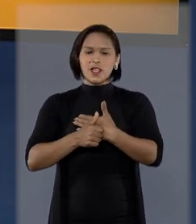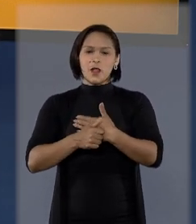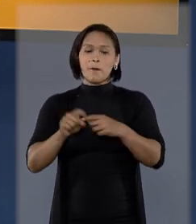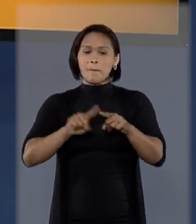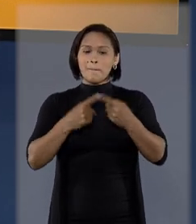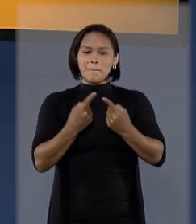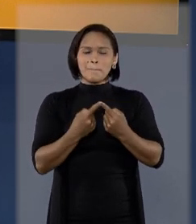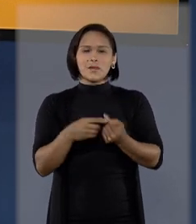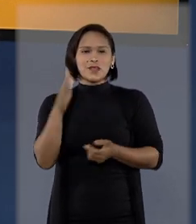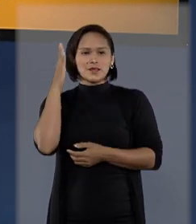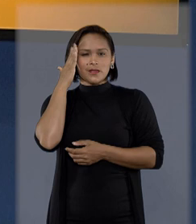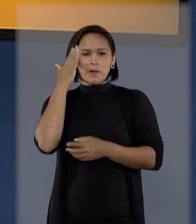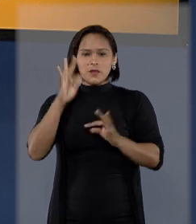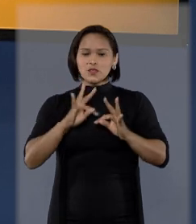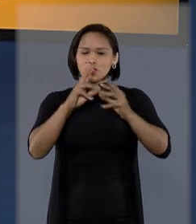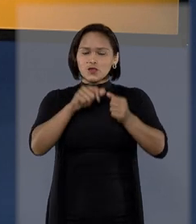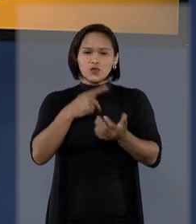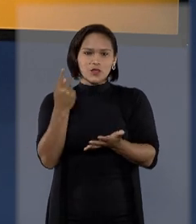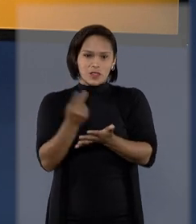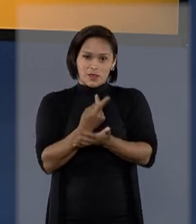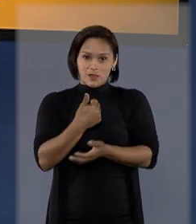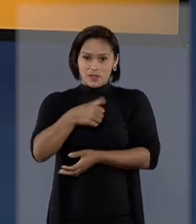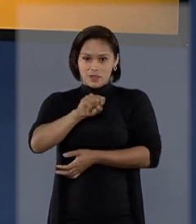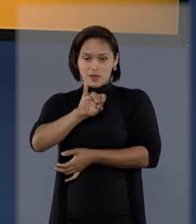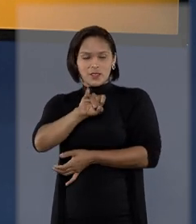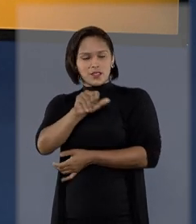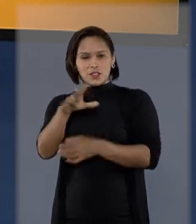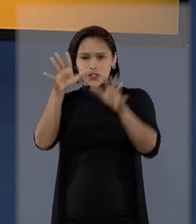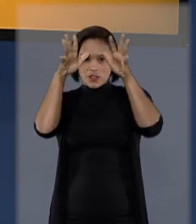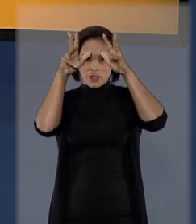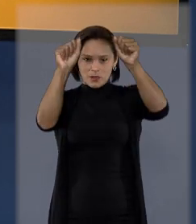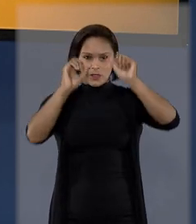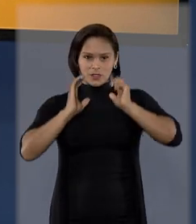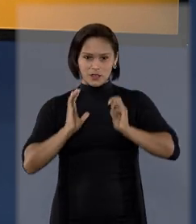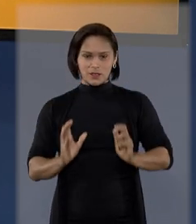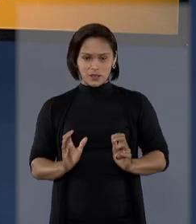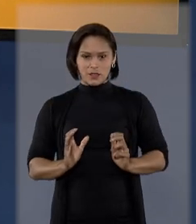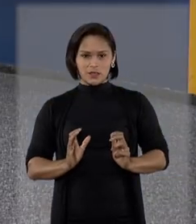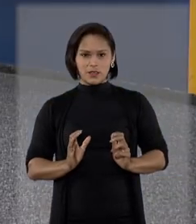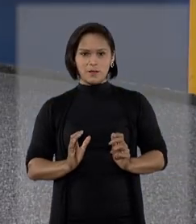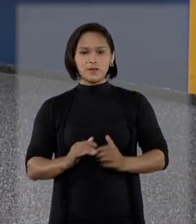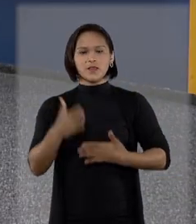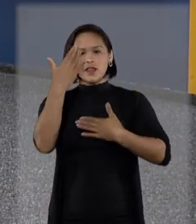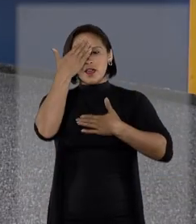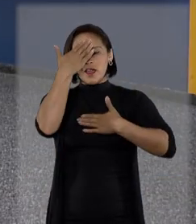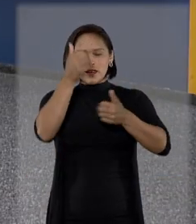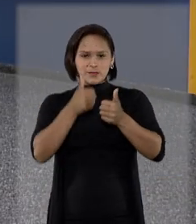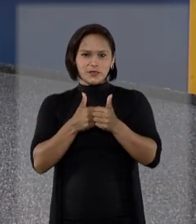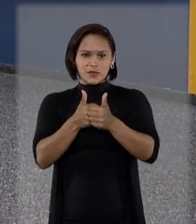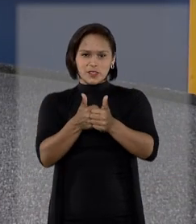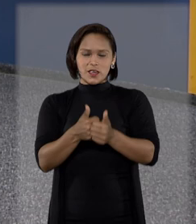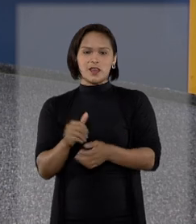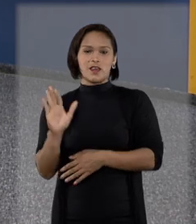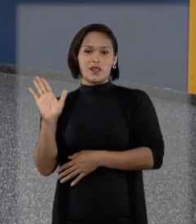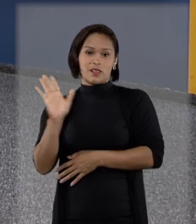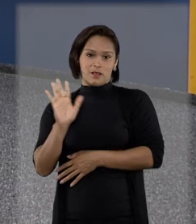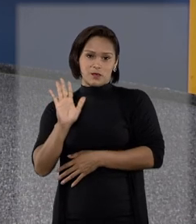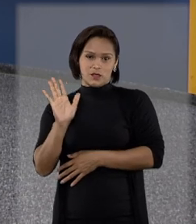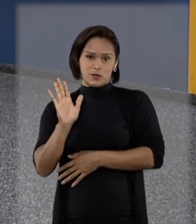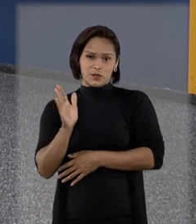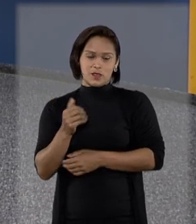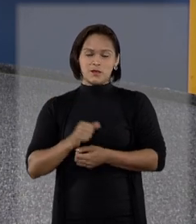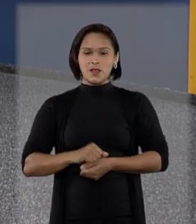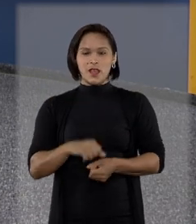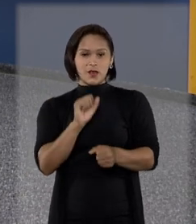sociais para ficar por dentro de tudo o que acontece no Tribunal da Cidadania. Agradeço a companhia e até o próximo